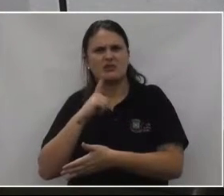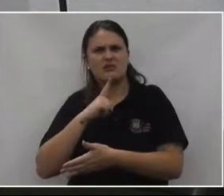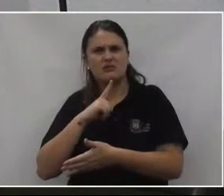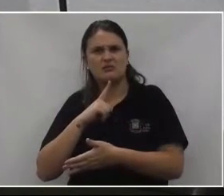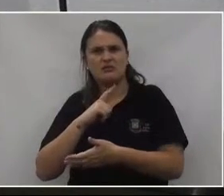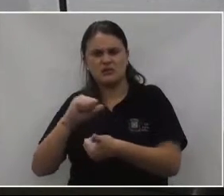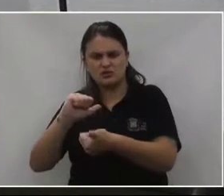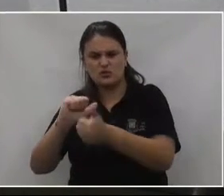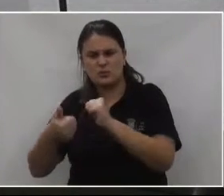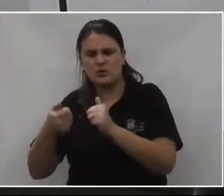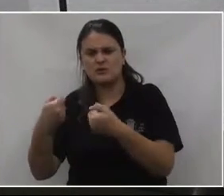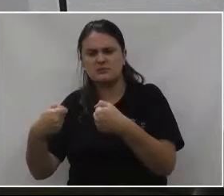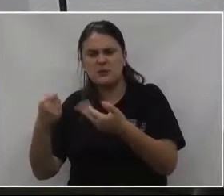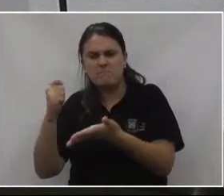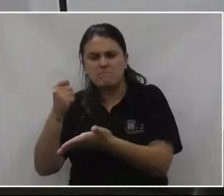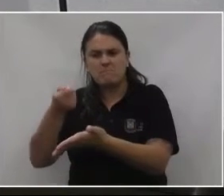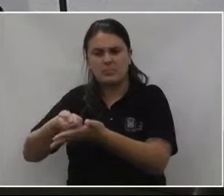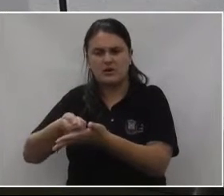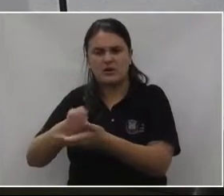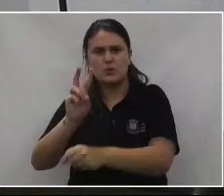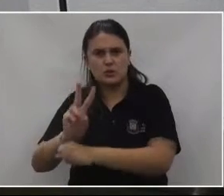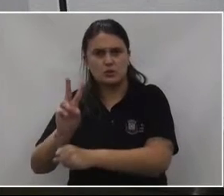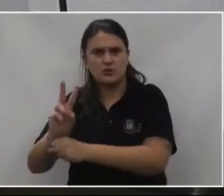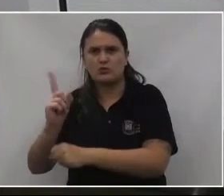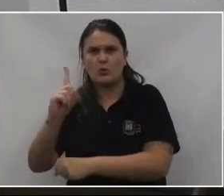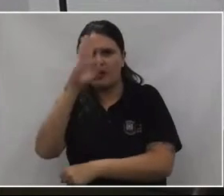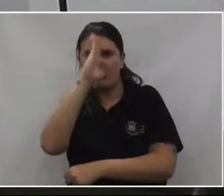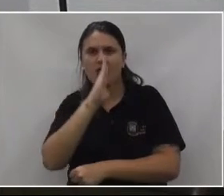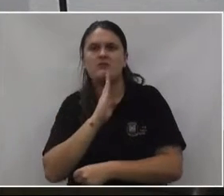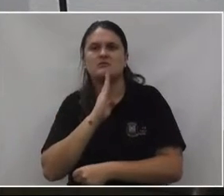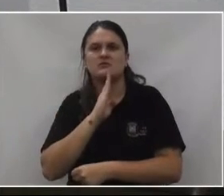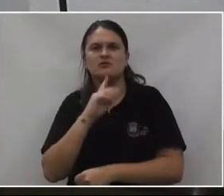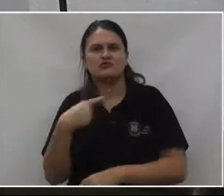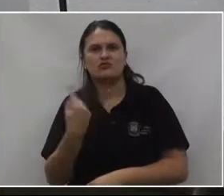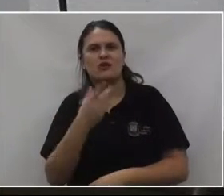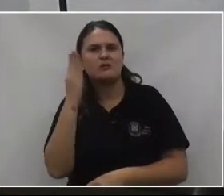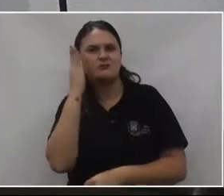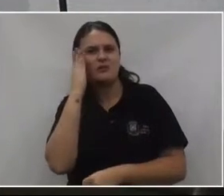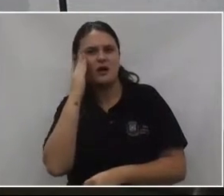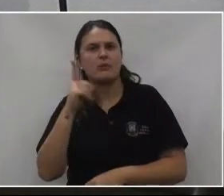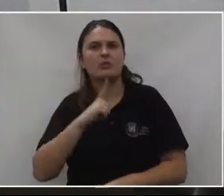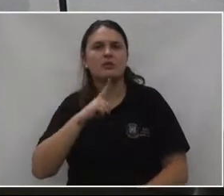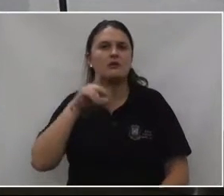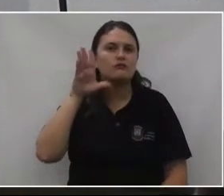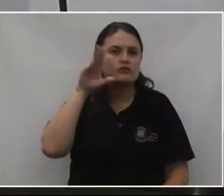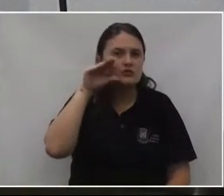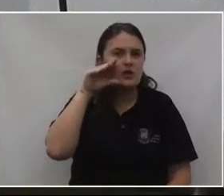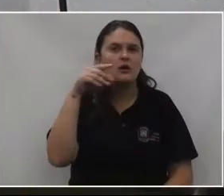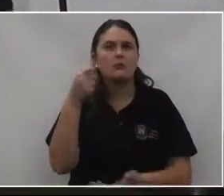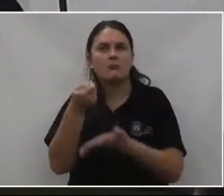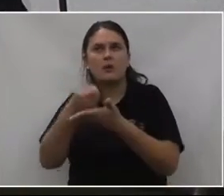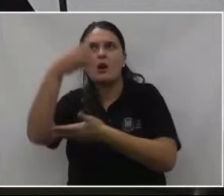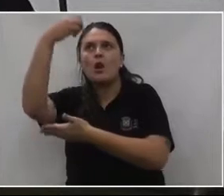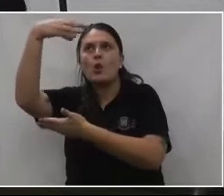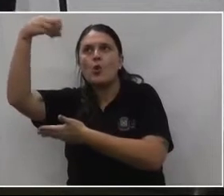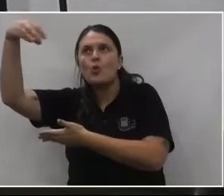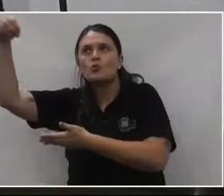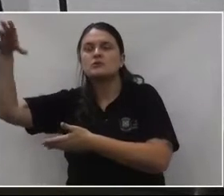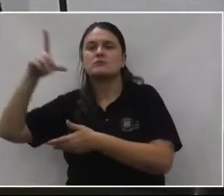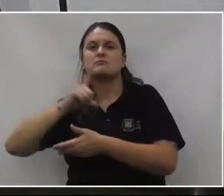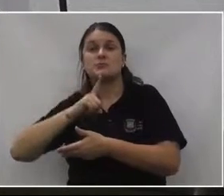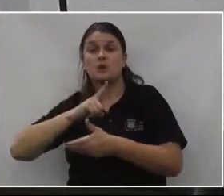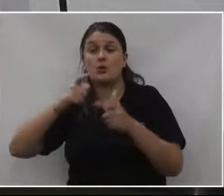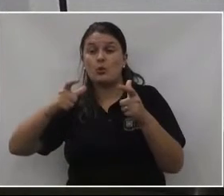Paulo, nós temos que pagar para jogar. Não é gratuito. A gente sabe também que tem funcionário, tem iluminação, mas tem que ter esses